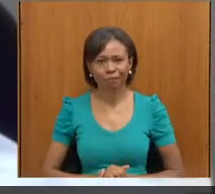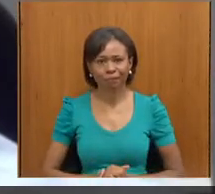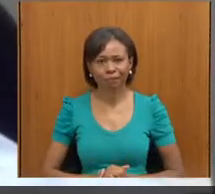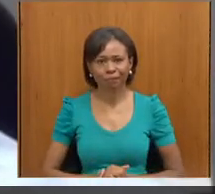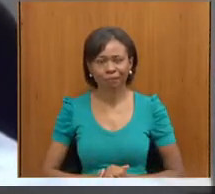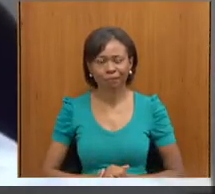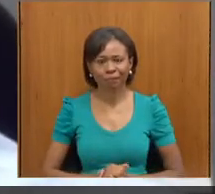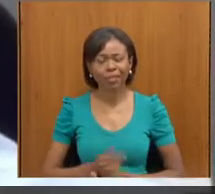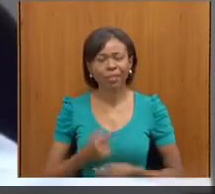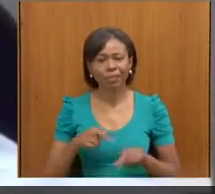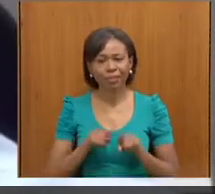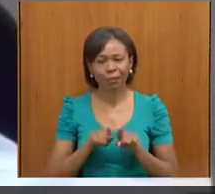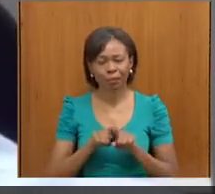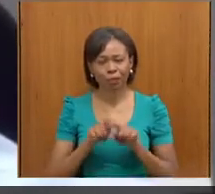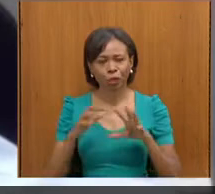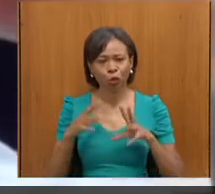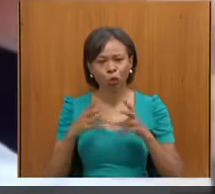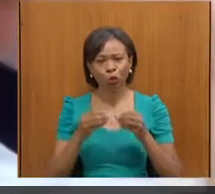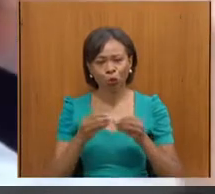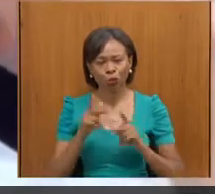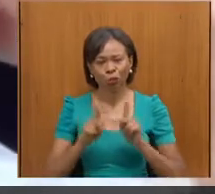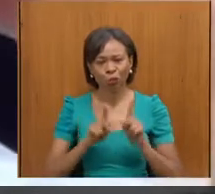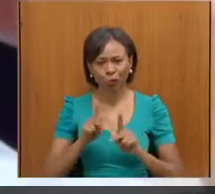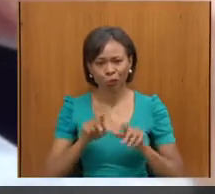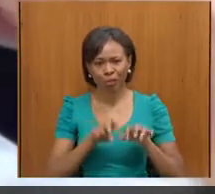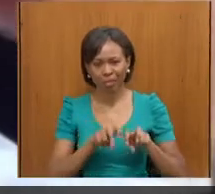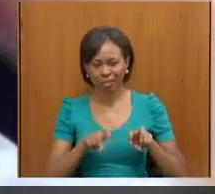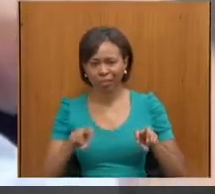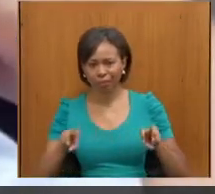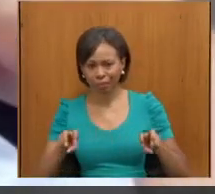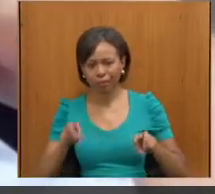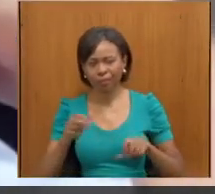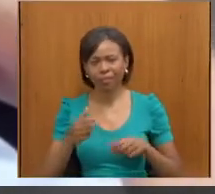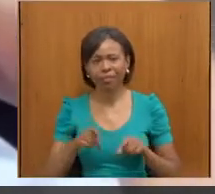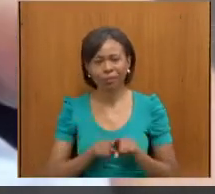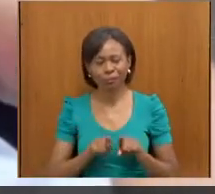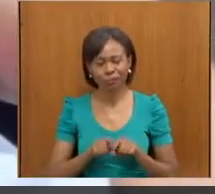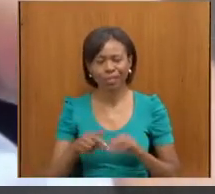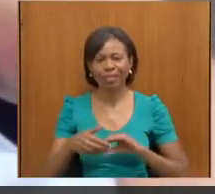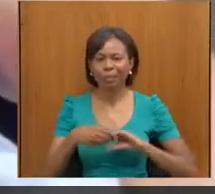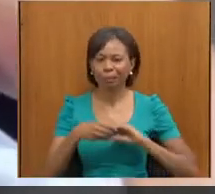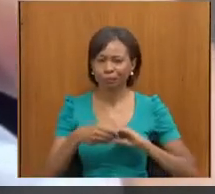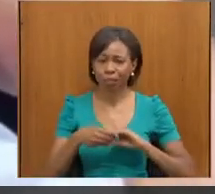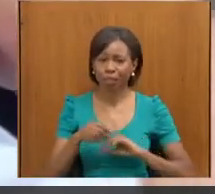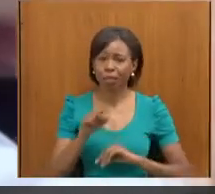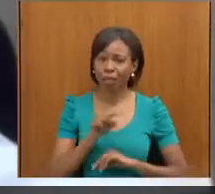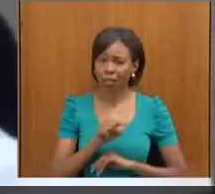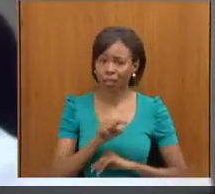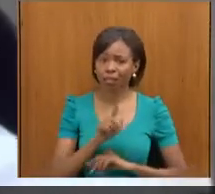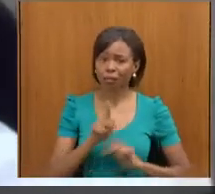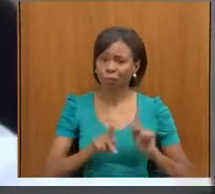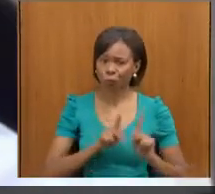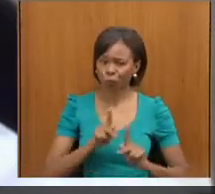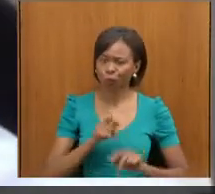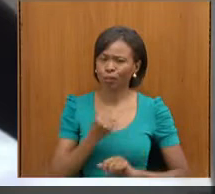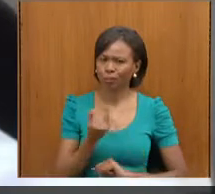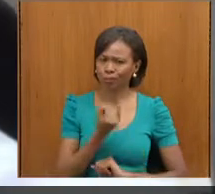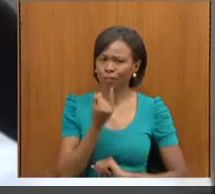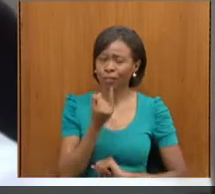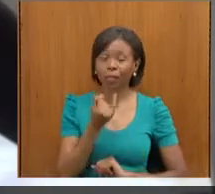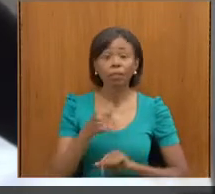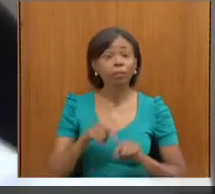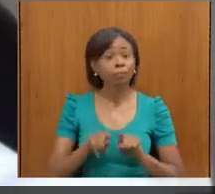Wendel, cumprimento a todos os participantes da mesa. Eu acho que essa mesa realmente é muito importante e eu gostaria de lembrar também